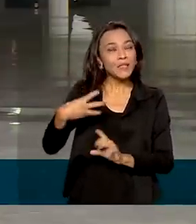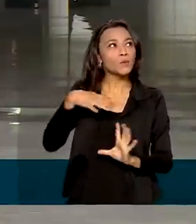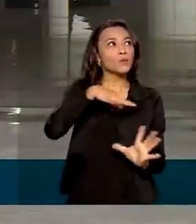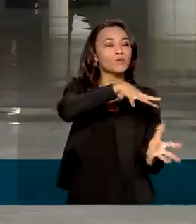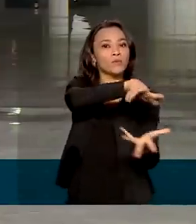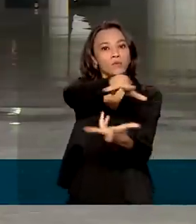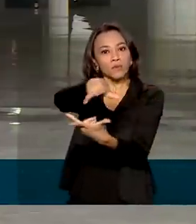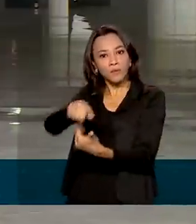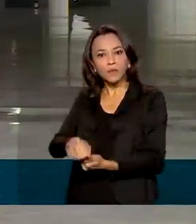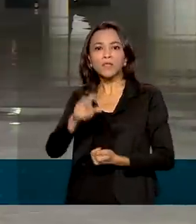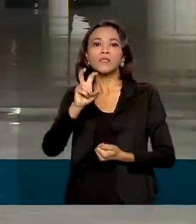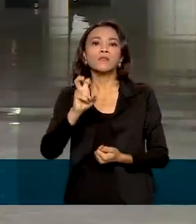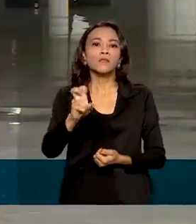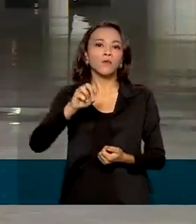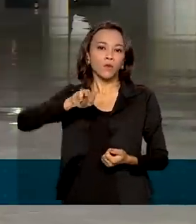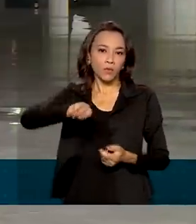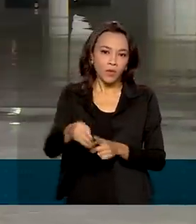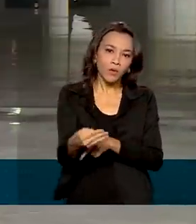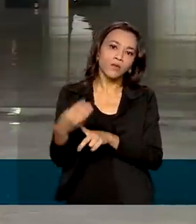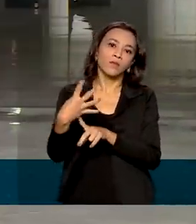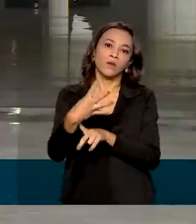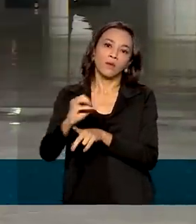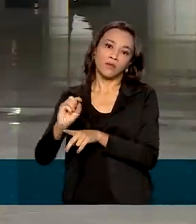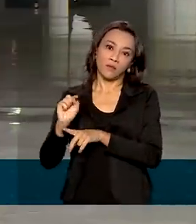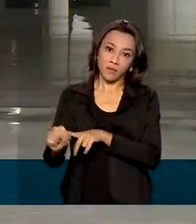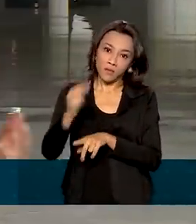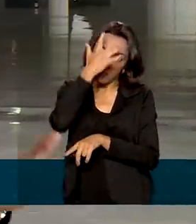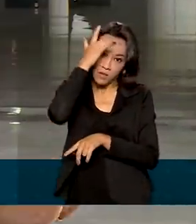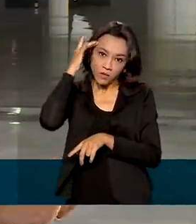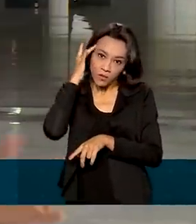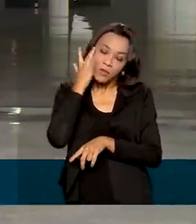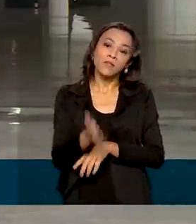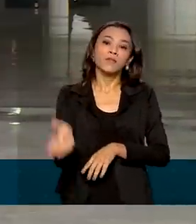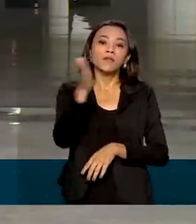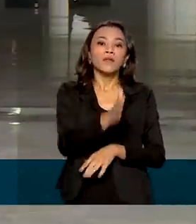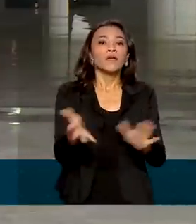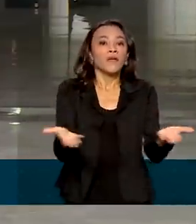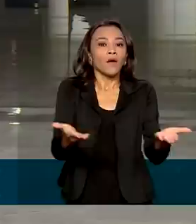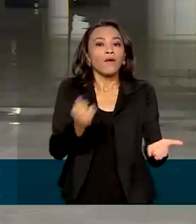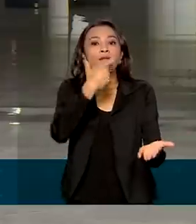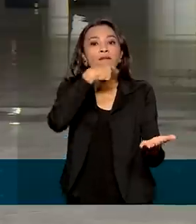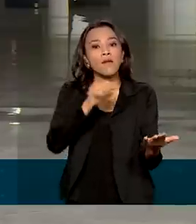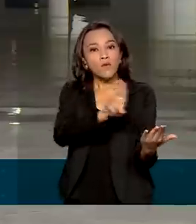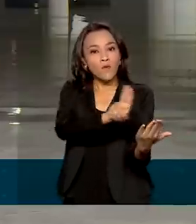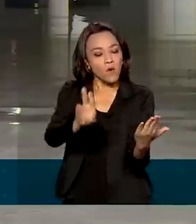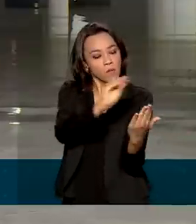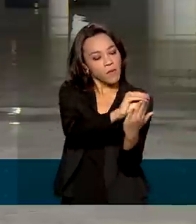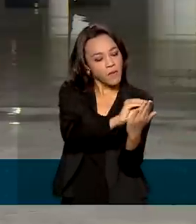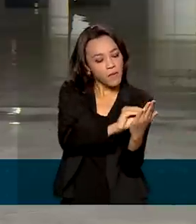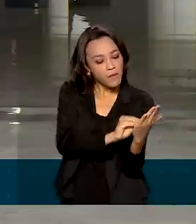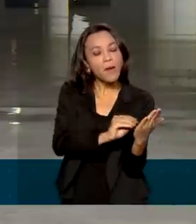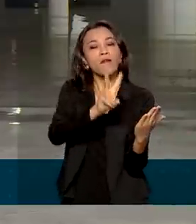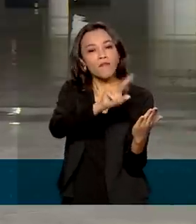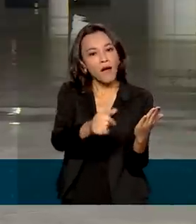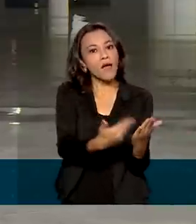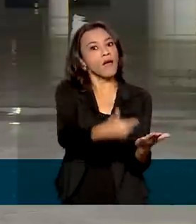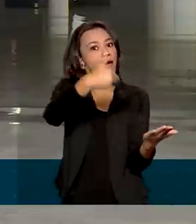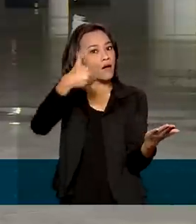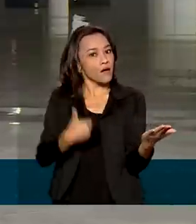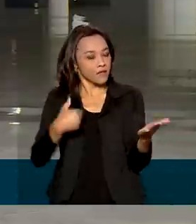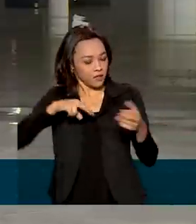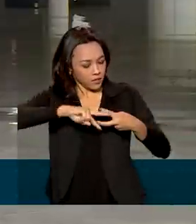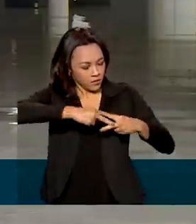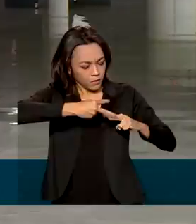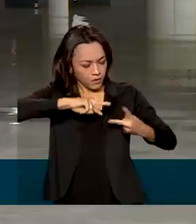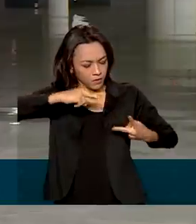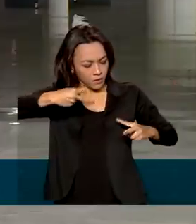com quase 5 milhões e 400 mil candidatos. E a partir de agora, quem se inscrever no Redome vai passar por exames genéticos mais